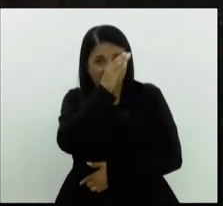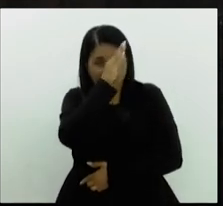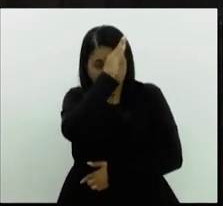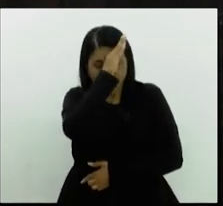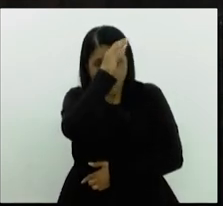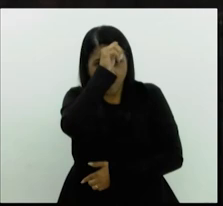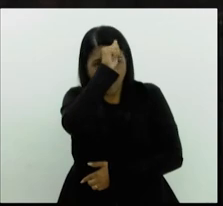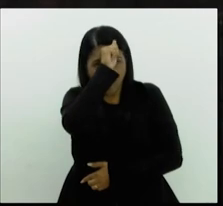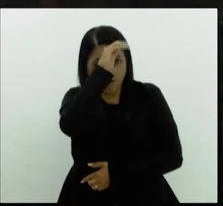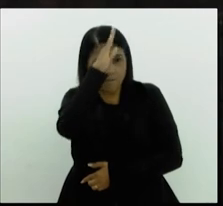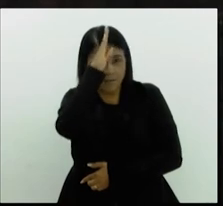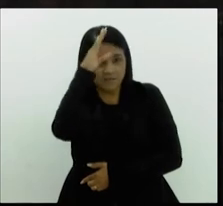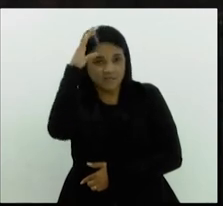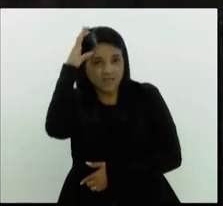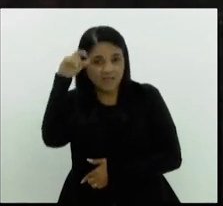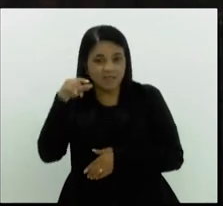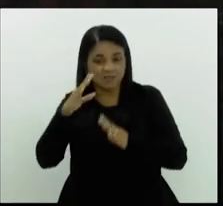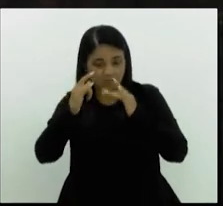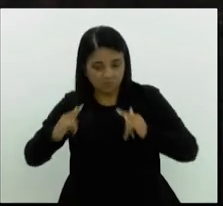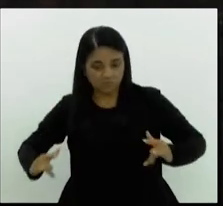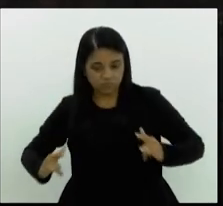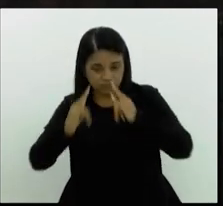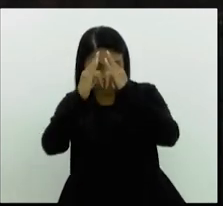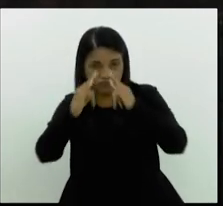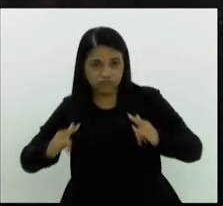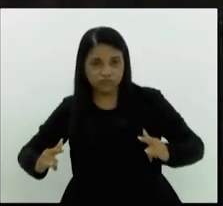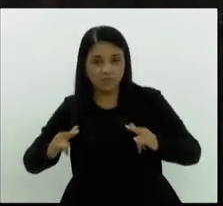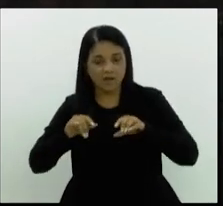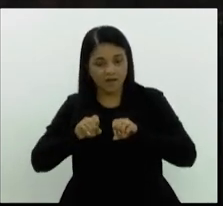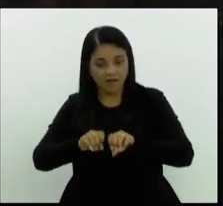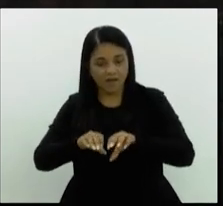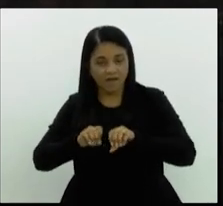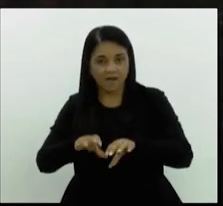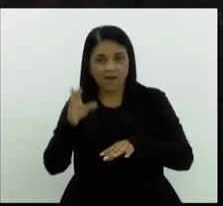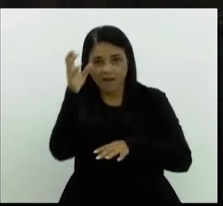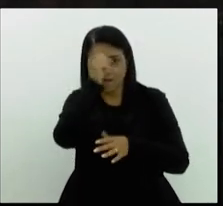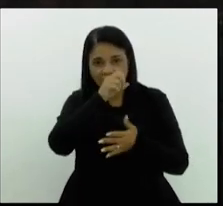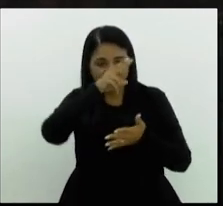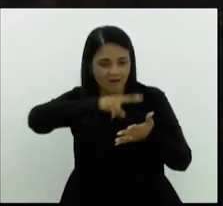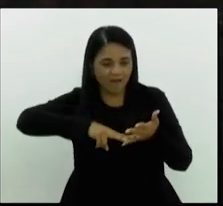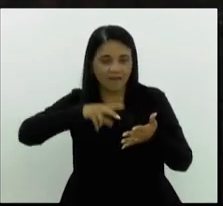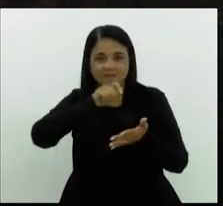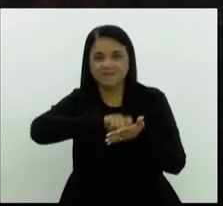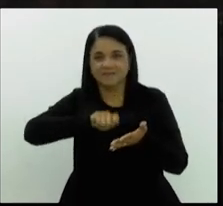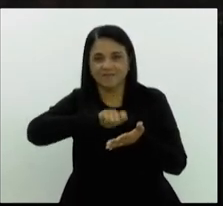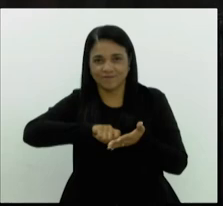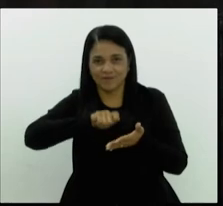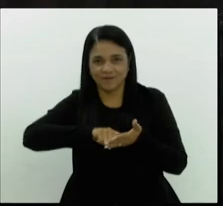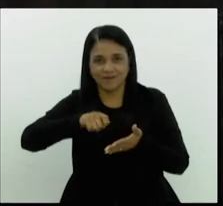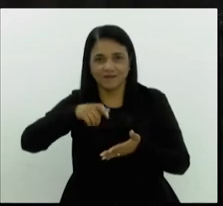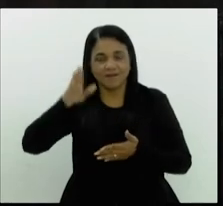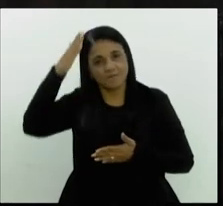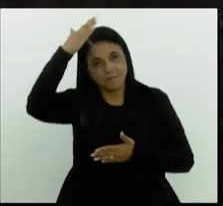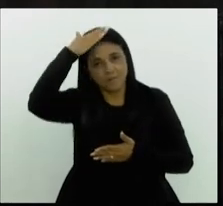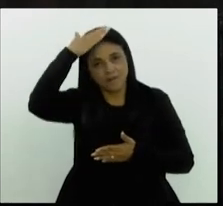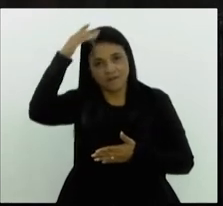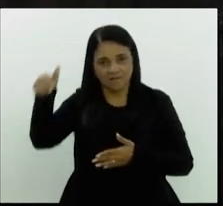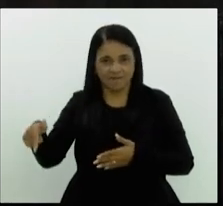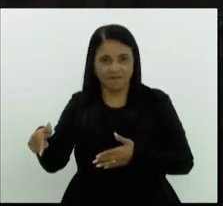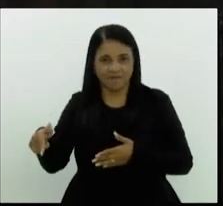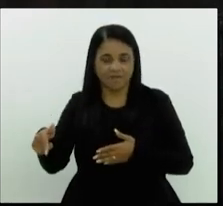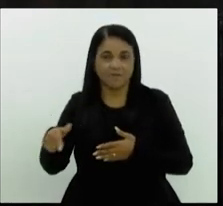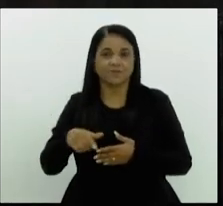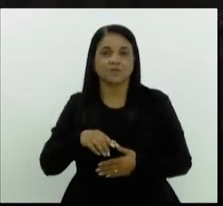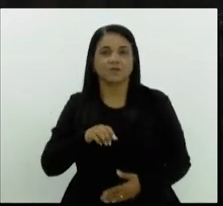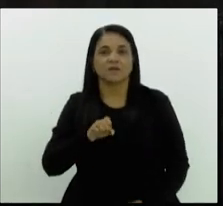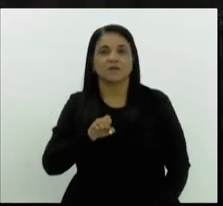barracos de lona nos acampamentos do MST lá em Marabá, lá no Pará. O Osiel